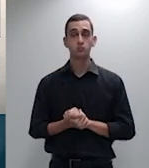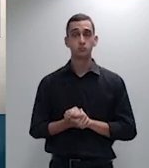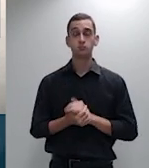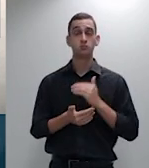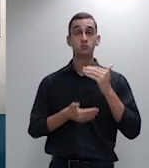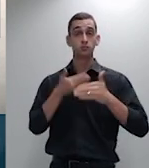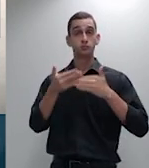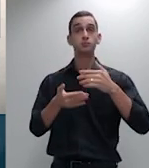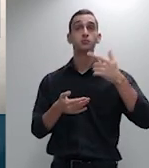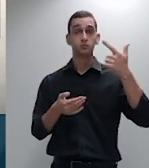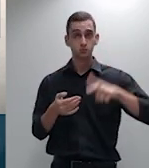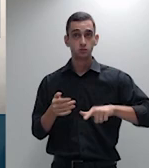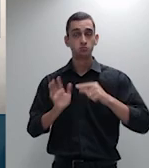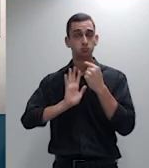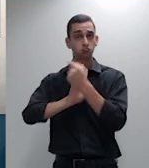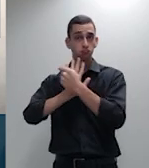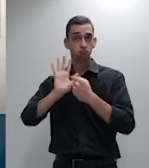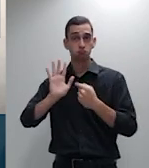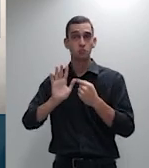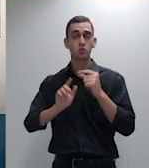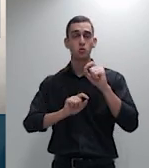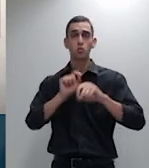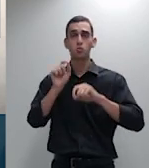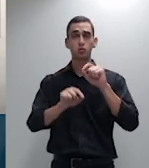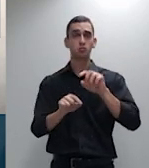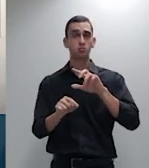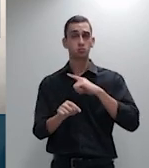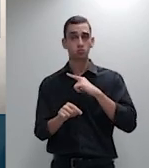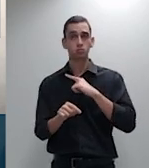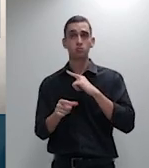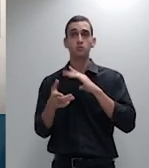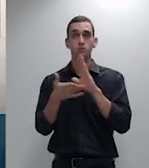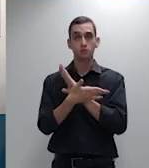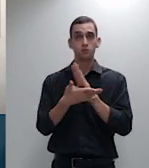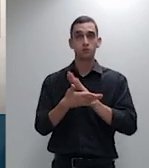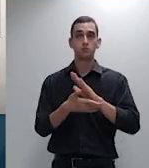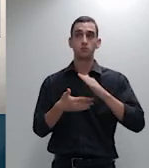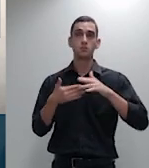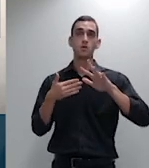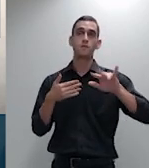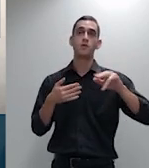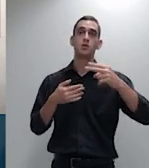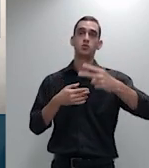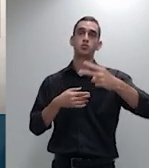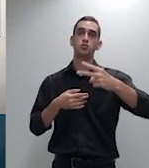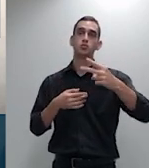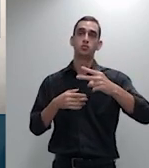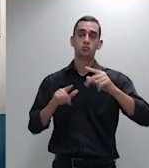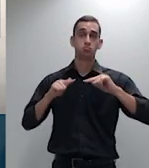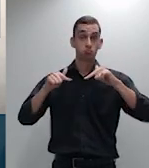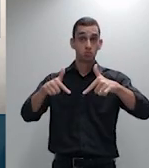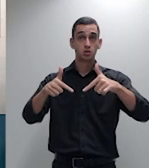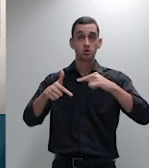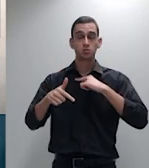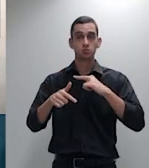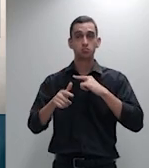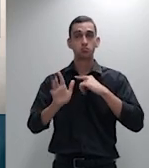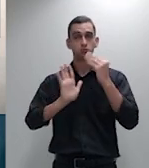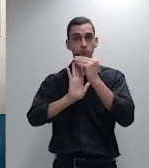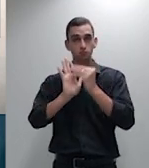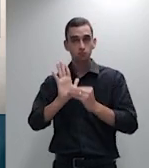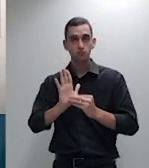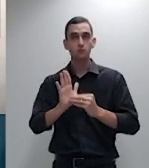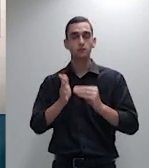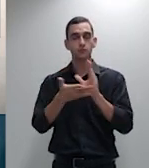exige que na segunda ação a que visa o reconhecimento da união estável tenha o juízo apreciado o